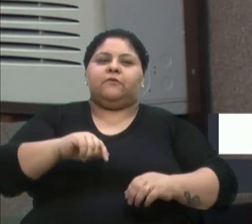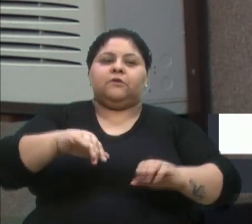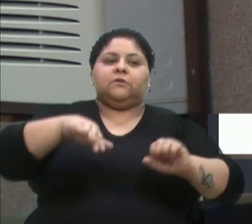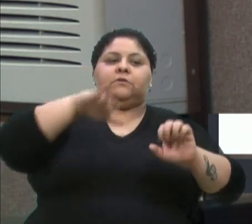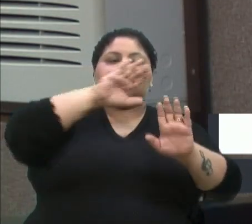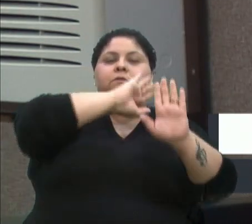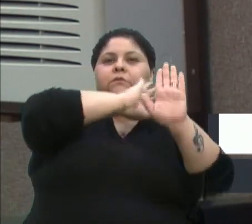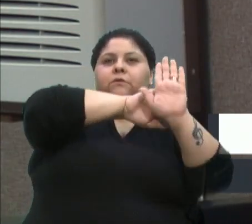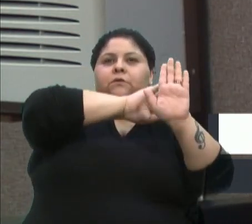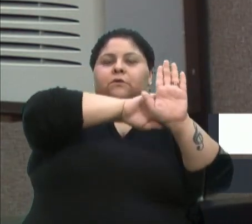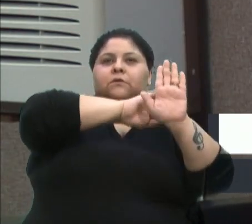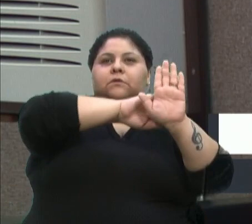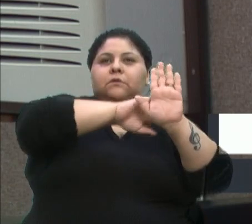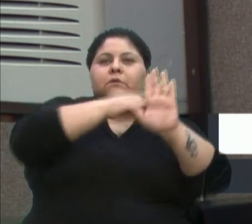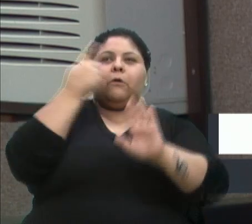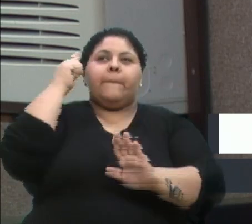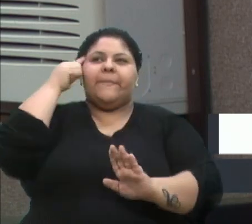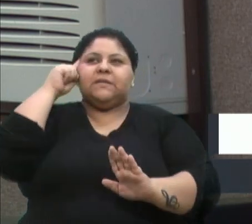política,